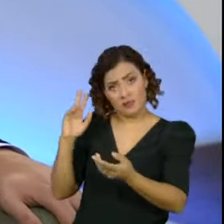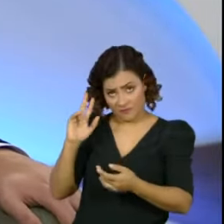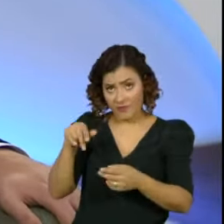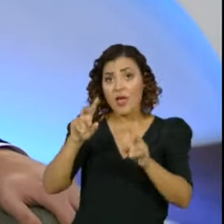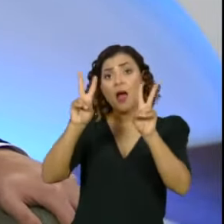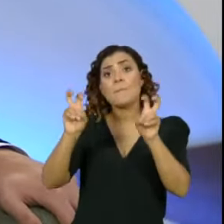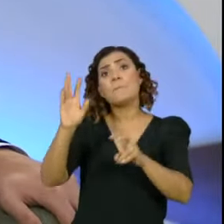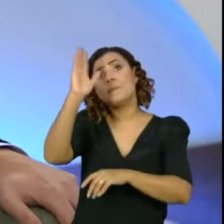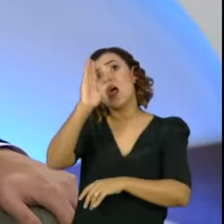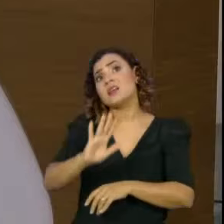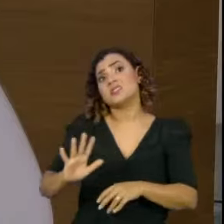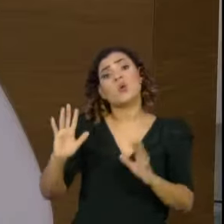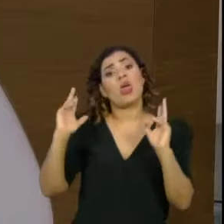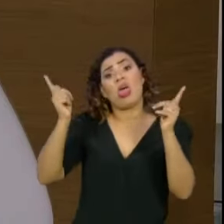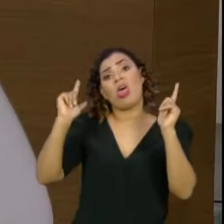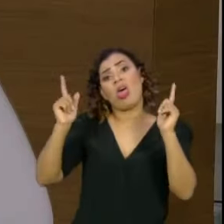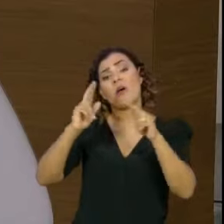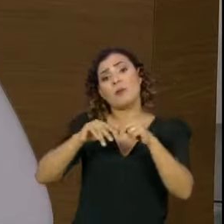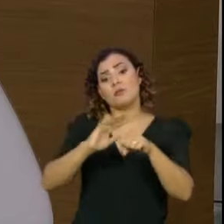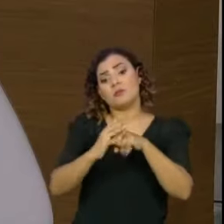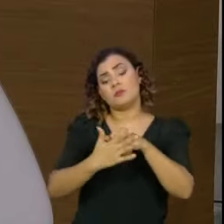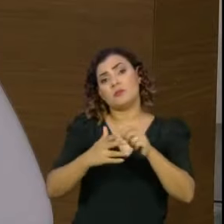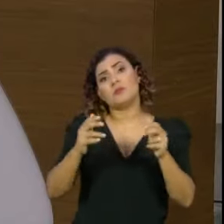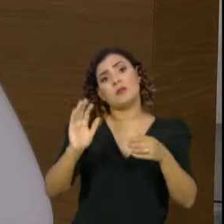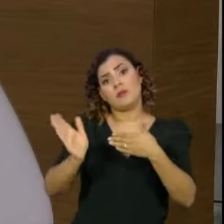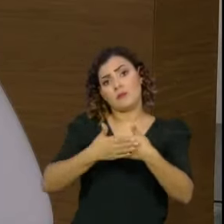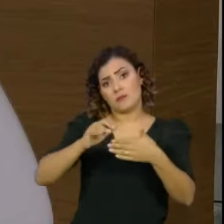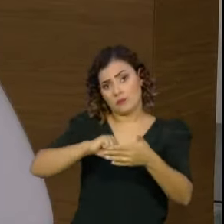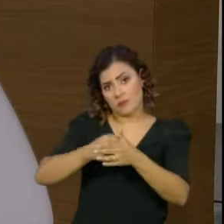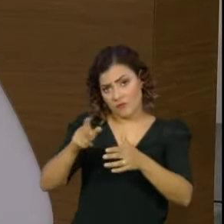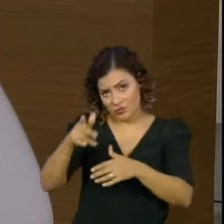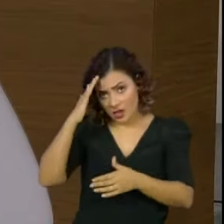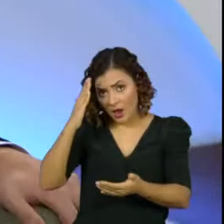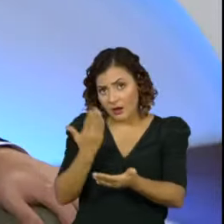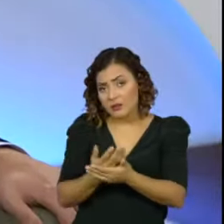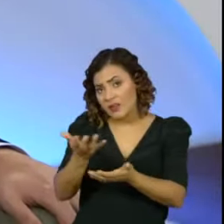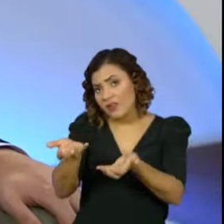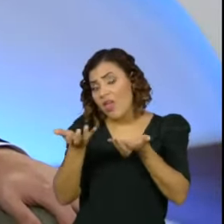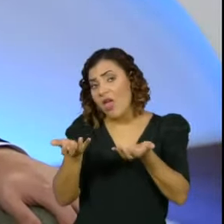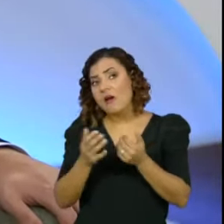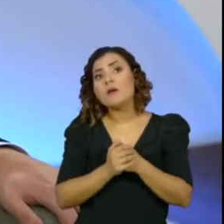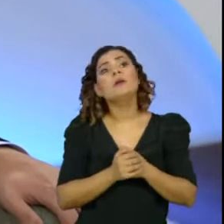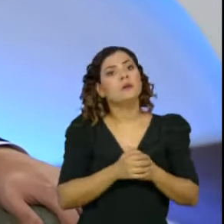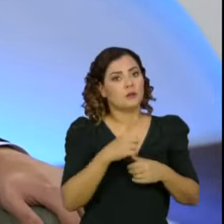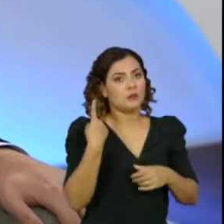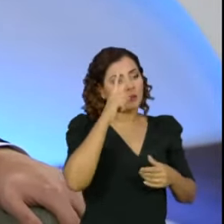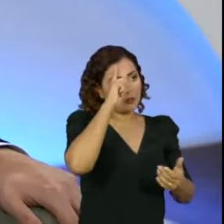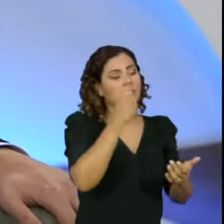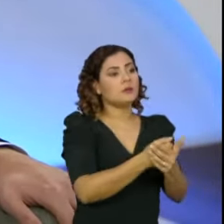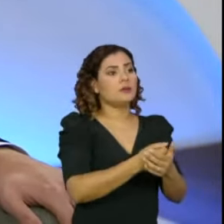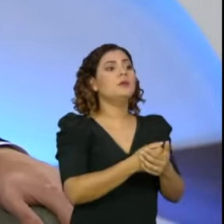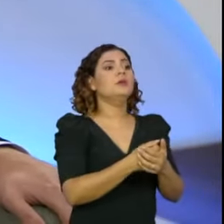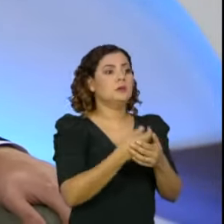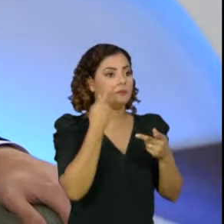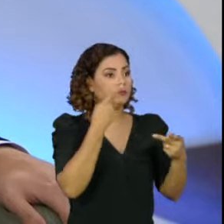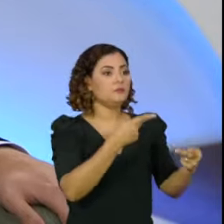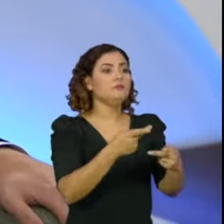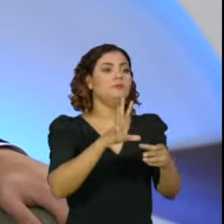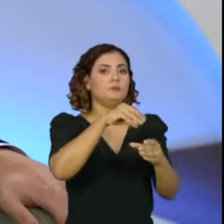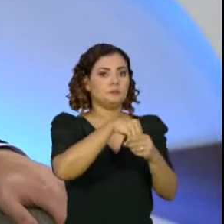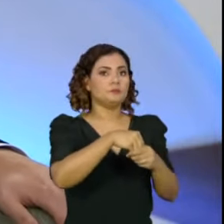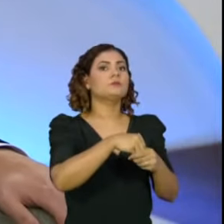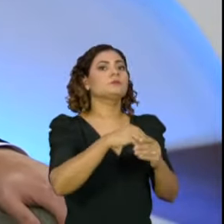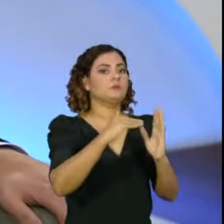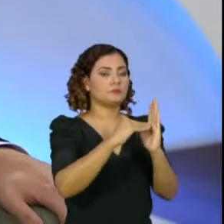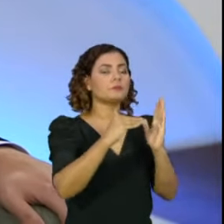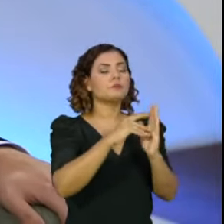assunto no Brasil em função da pandemia e do lockdown, o senhor pretende? Nós determinamos o fechamento do Senado para visitação, em razão do lockdown